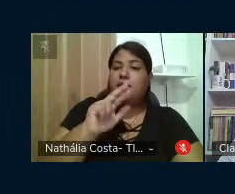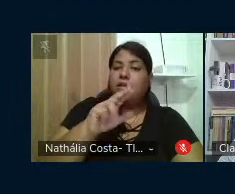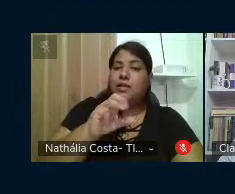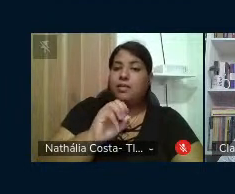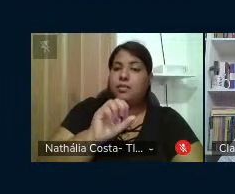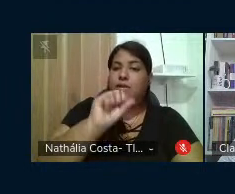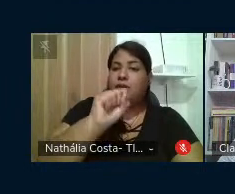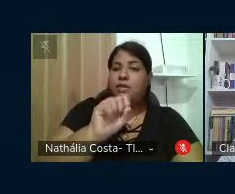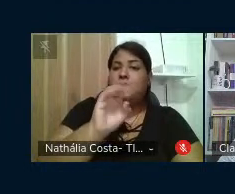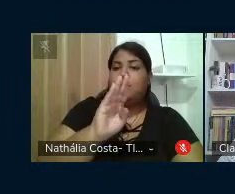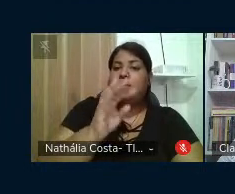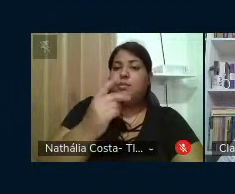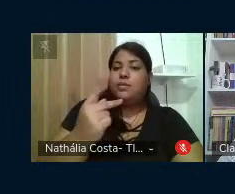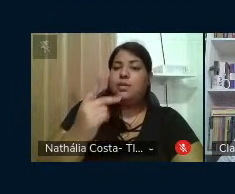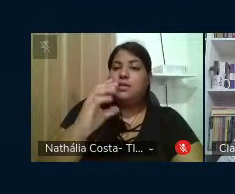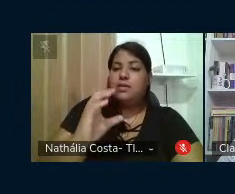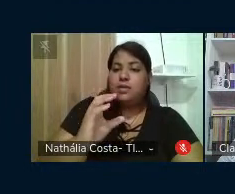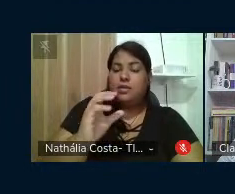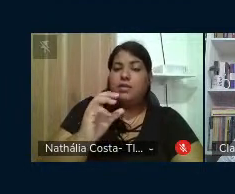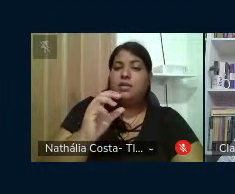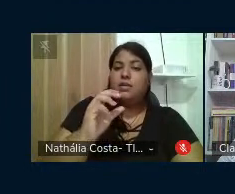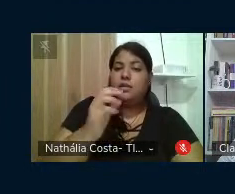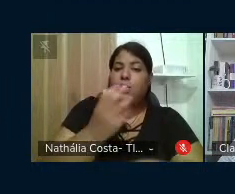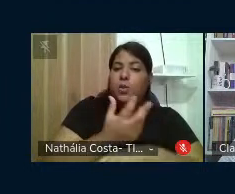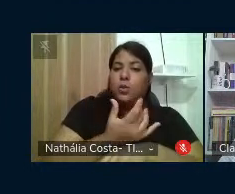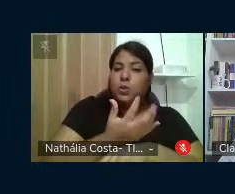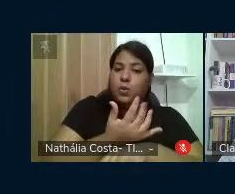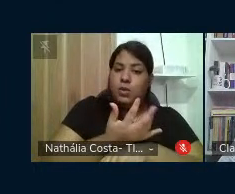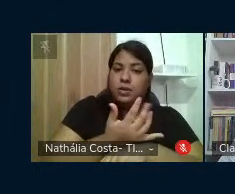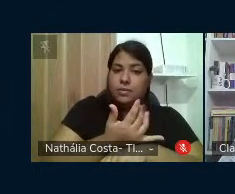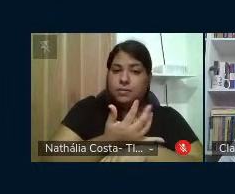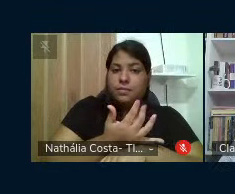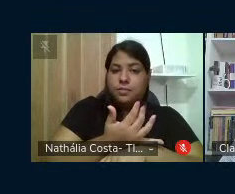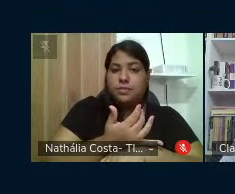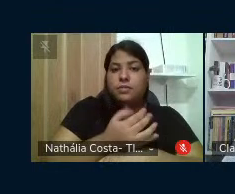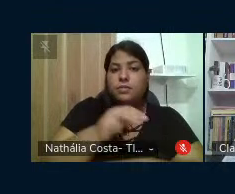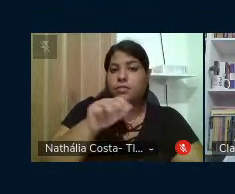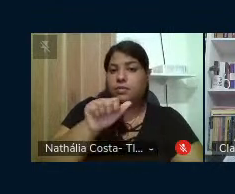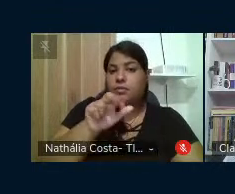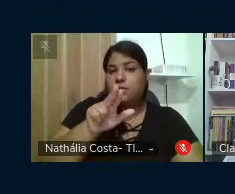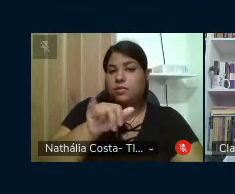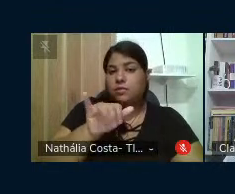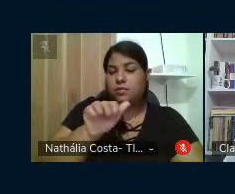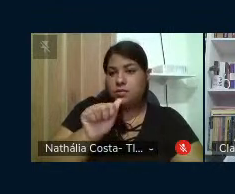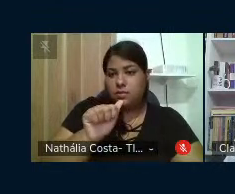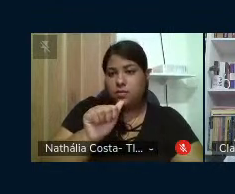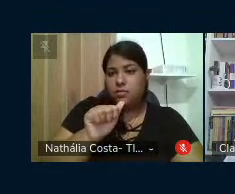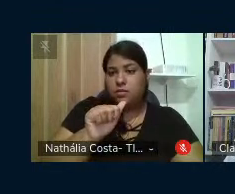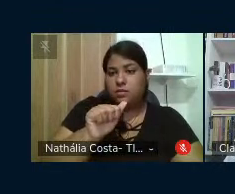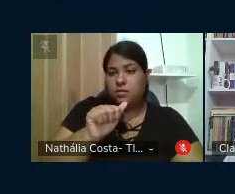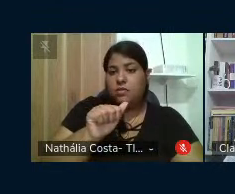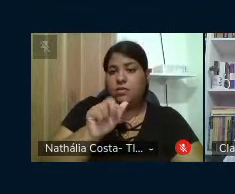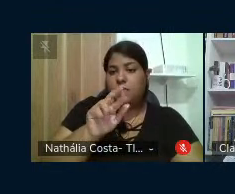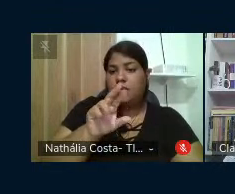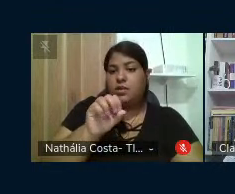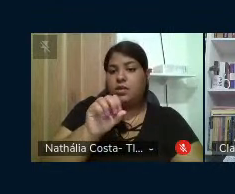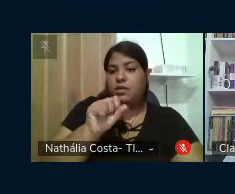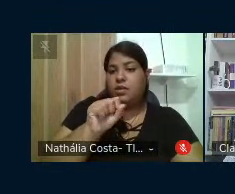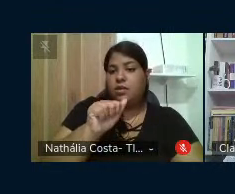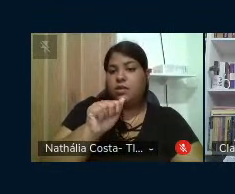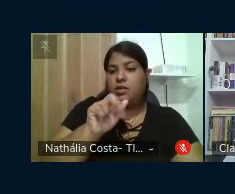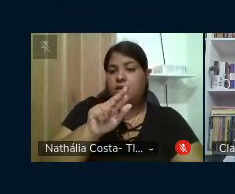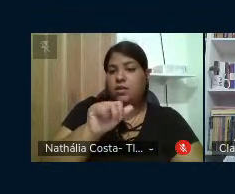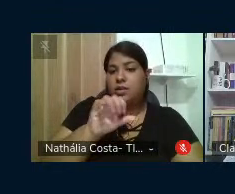da Universidade Federal Rural de Pernambuco a Maria Maria do Rosário da